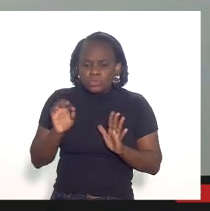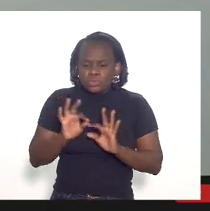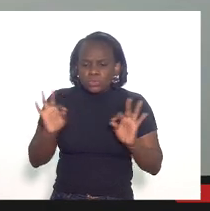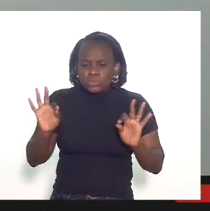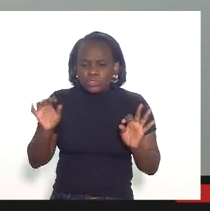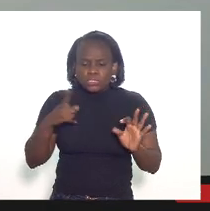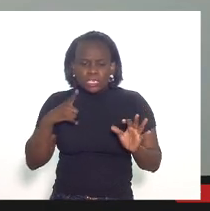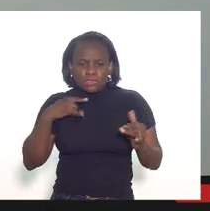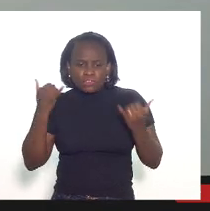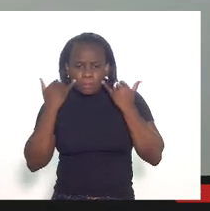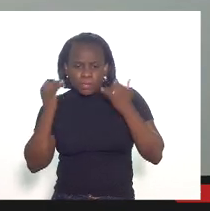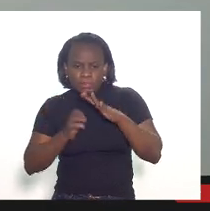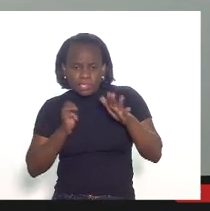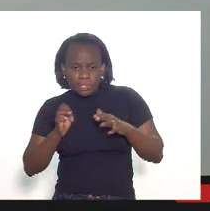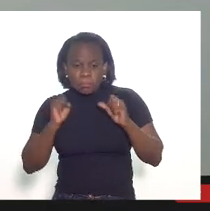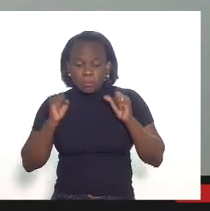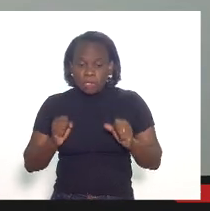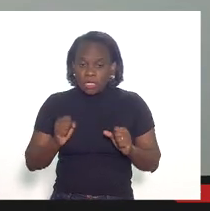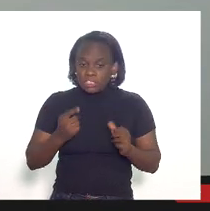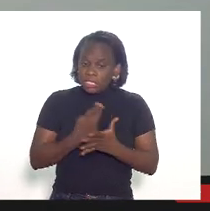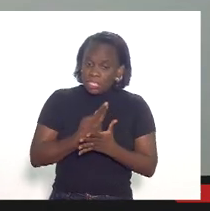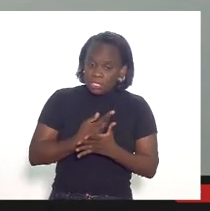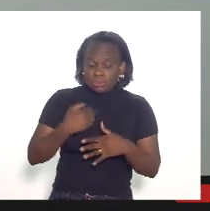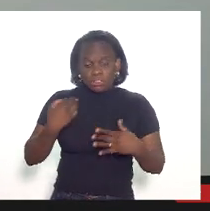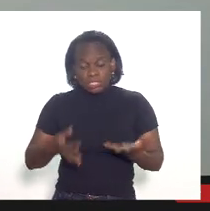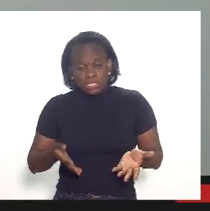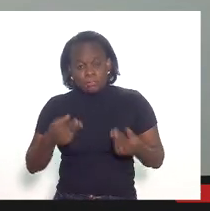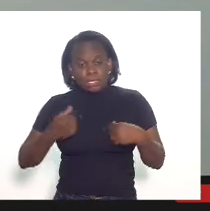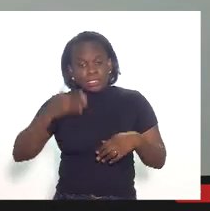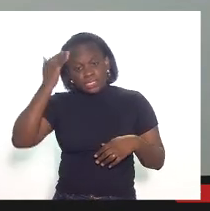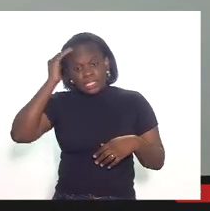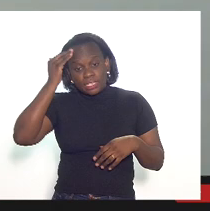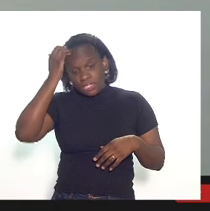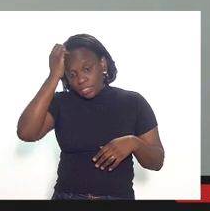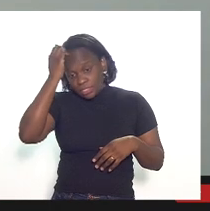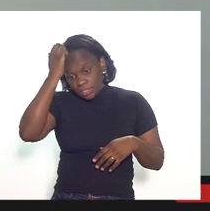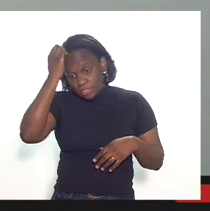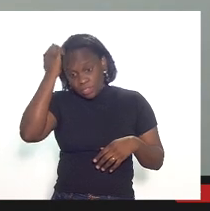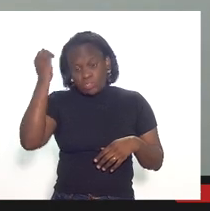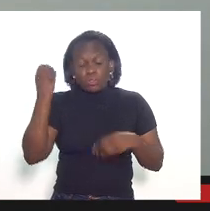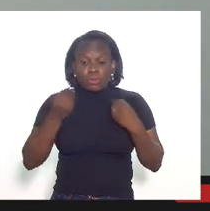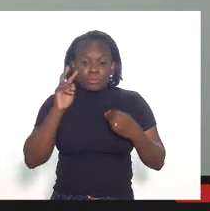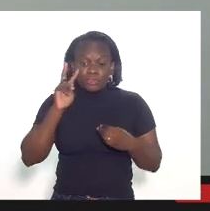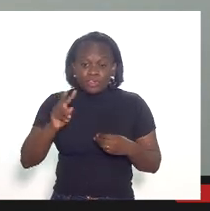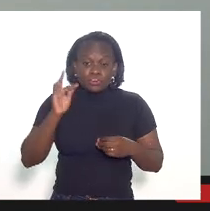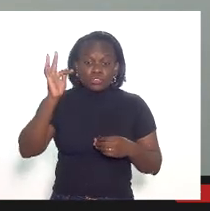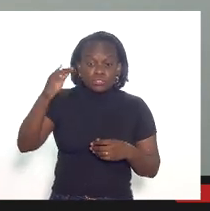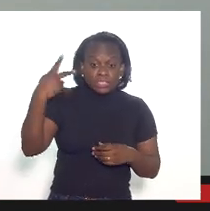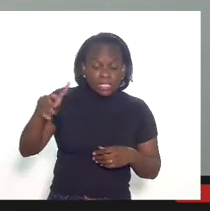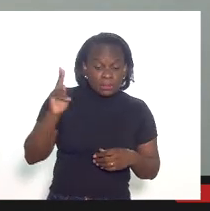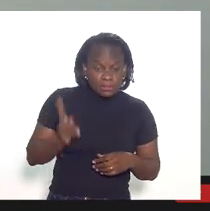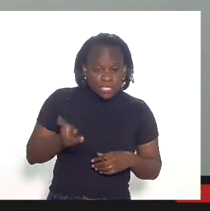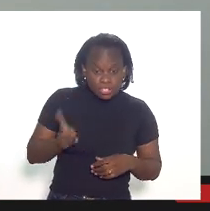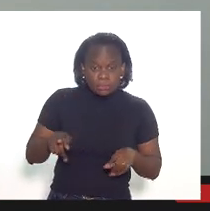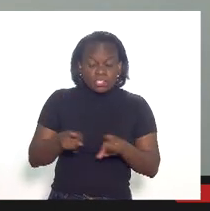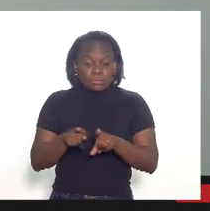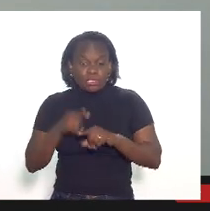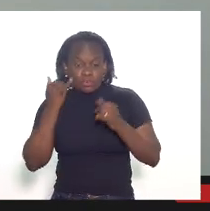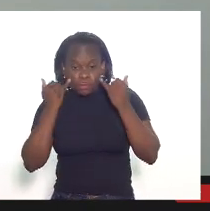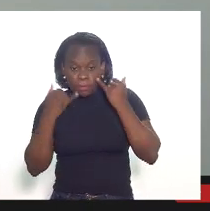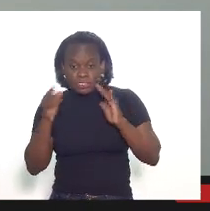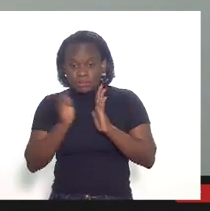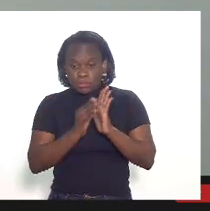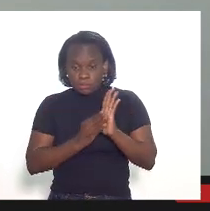pode ser que seja totalmente regular mas quanto mais nós entendermos como ela enxerga o futuro dela mesma com base nas informações que ela própria